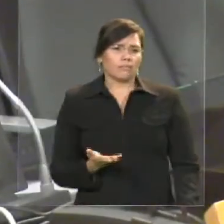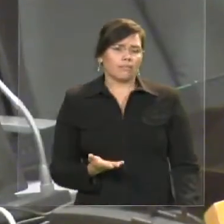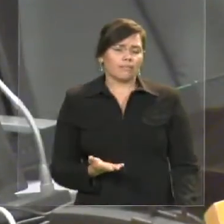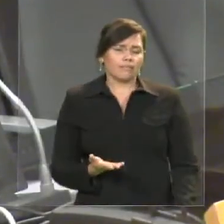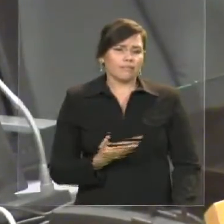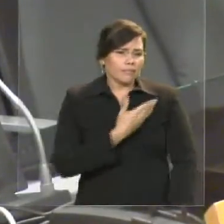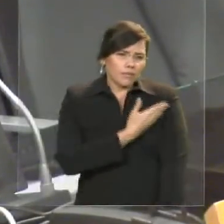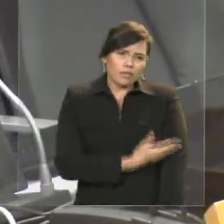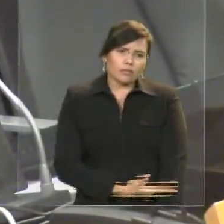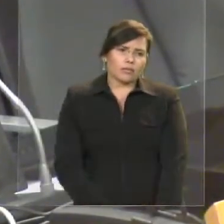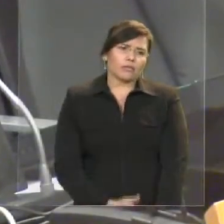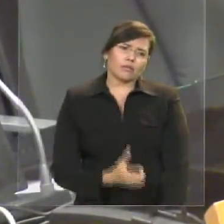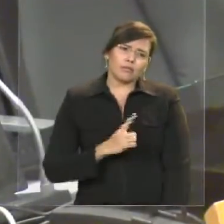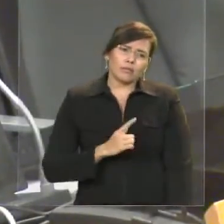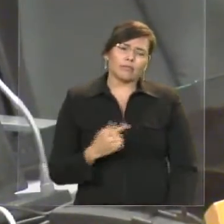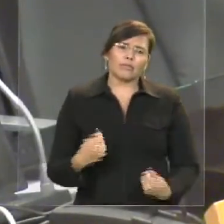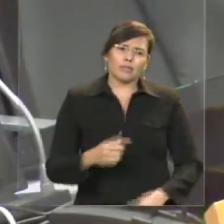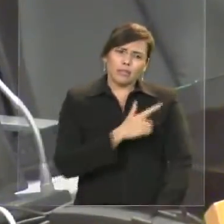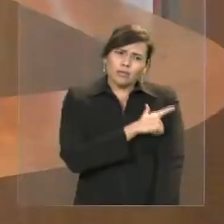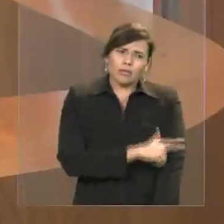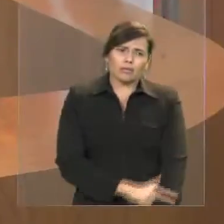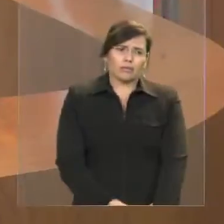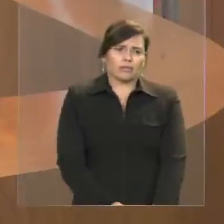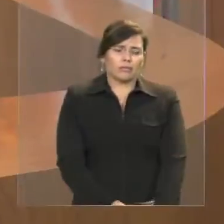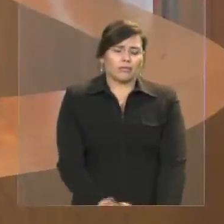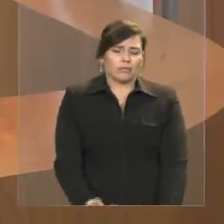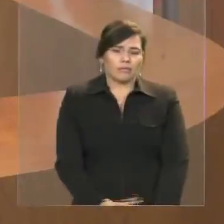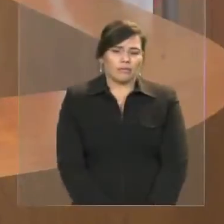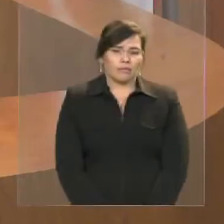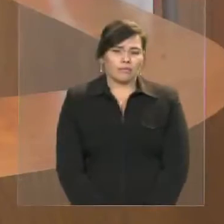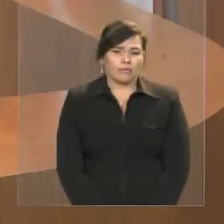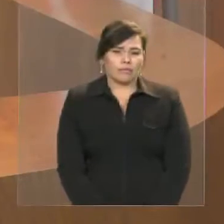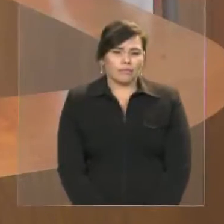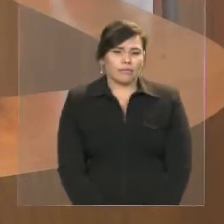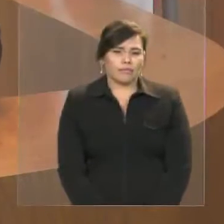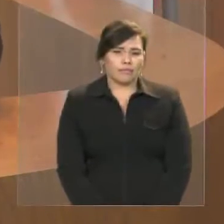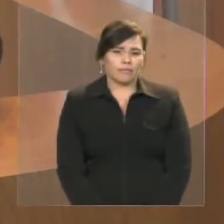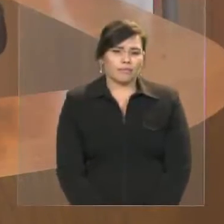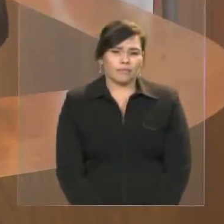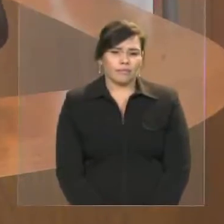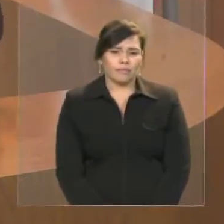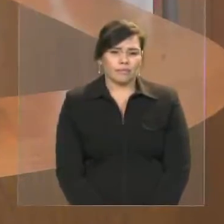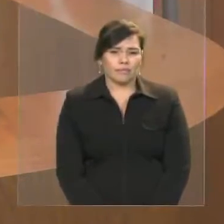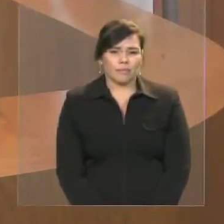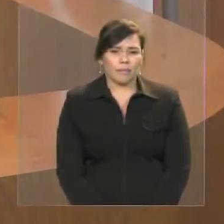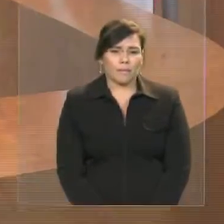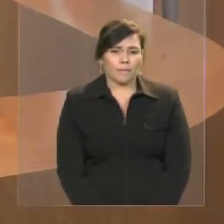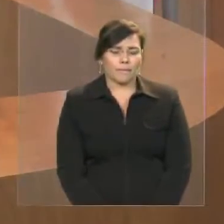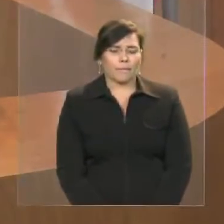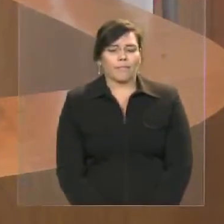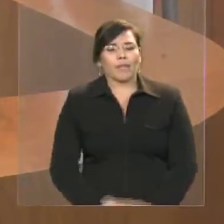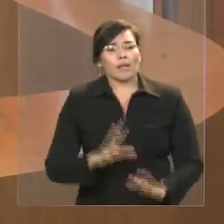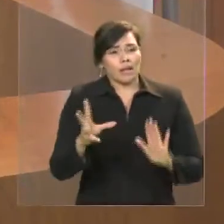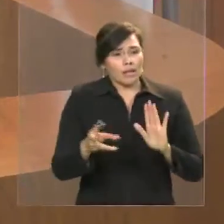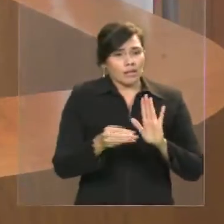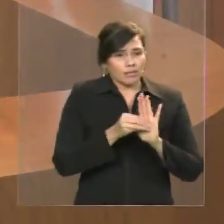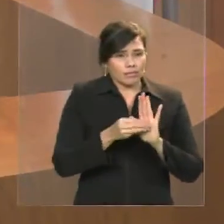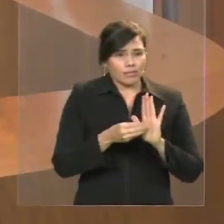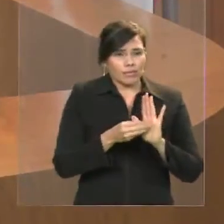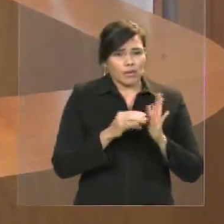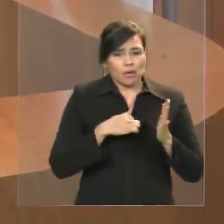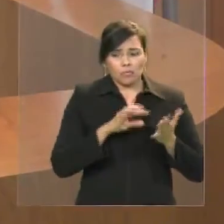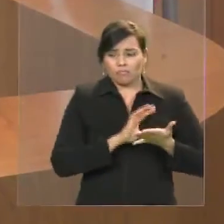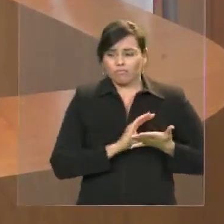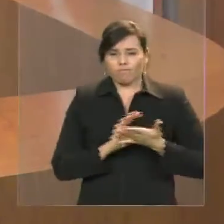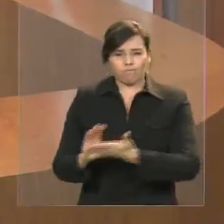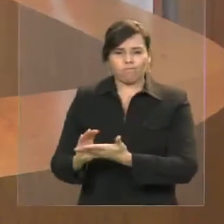deputado Otelino Neto. Hospital esse que tem emenda do deputado Otelino. Que vossa excelência se comprometeu em